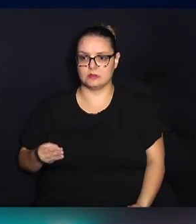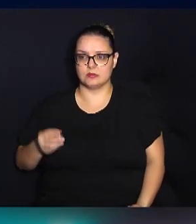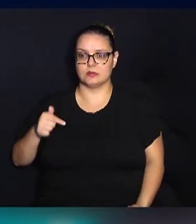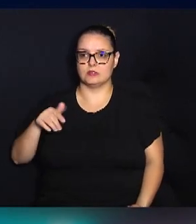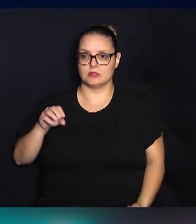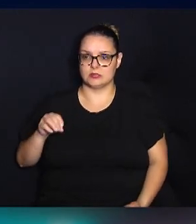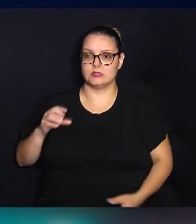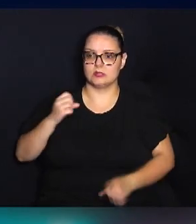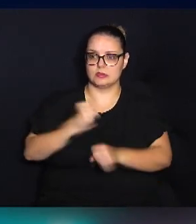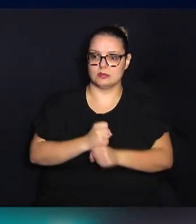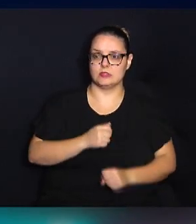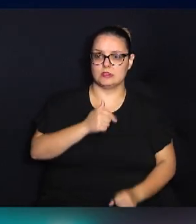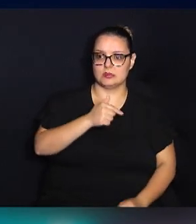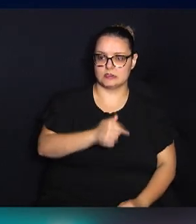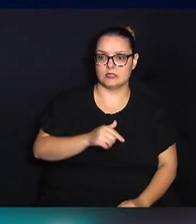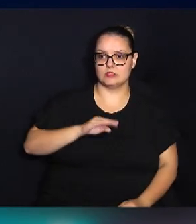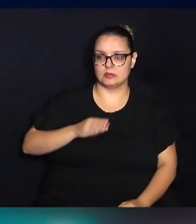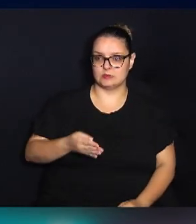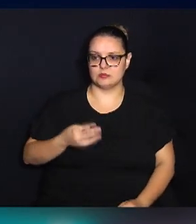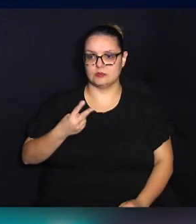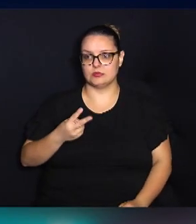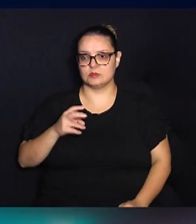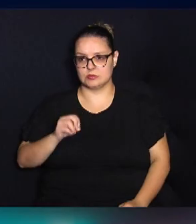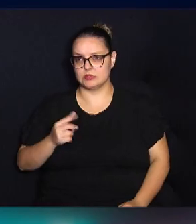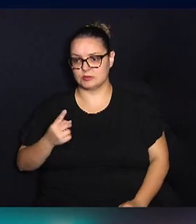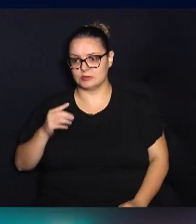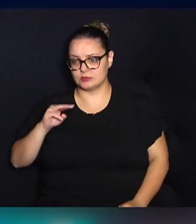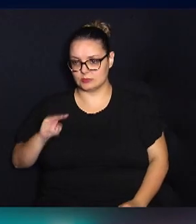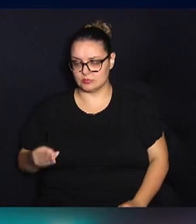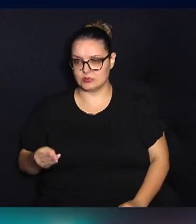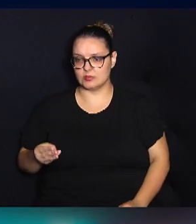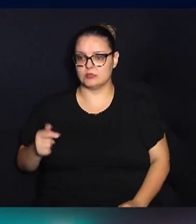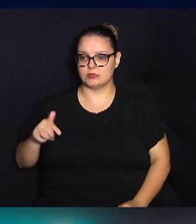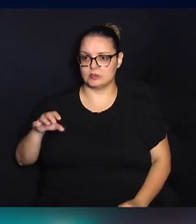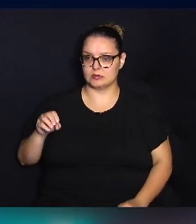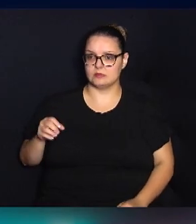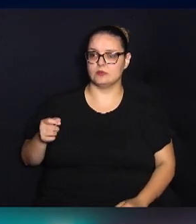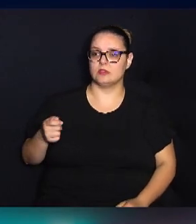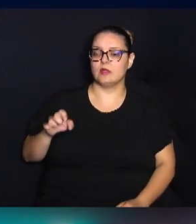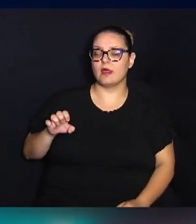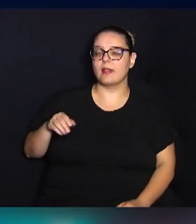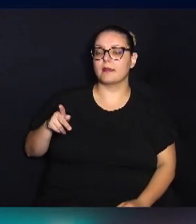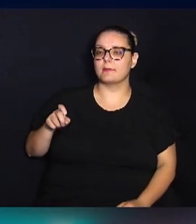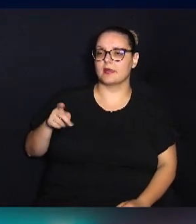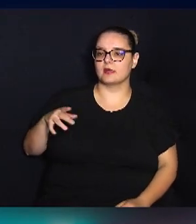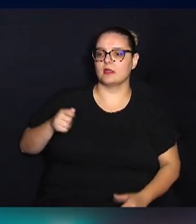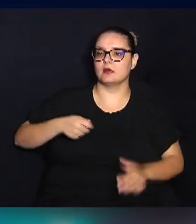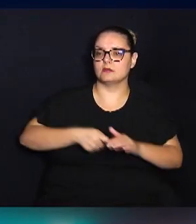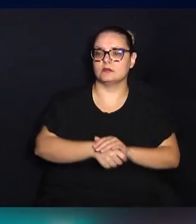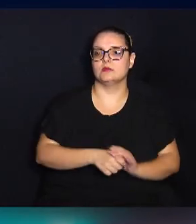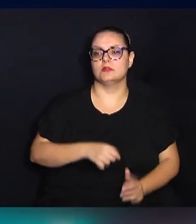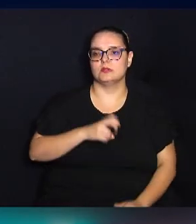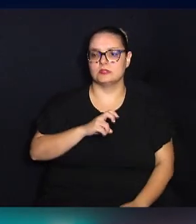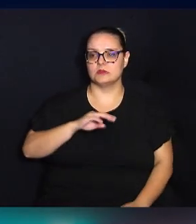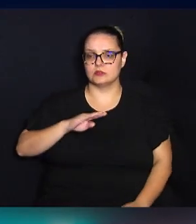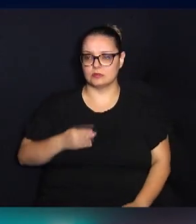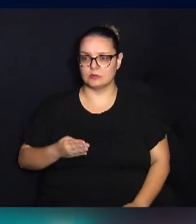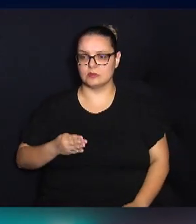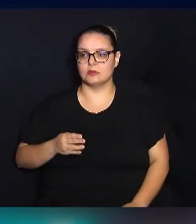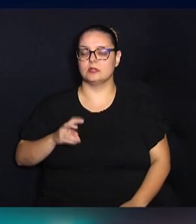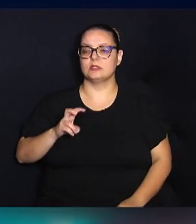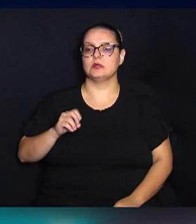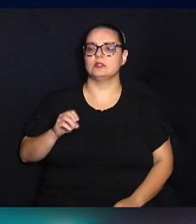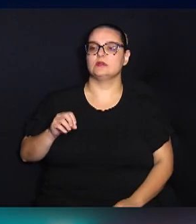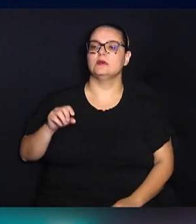Desse total, R$ 7,21,7 bilhões foram empenhados, R$ 5,455,5 bilhões foram